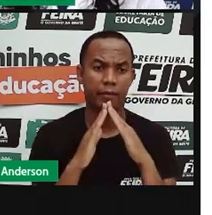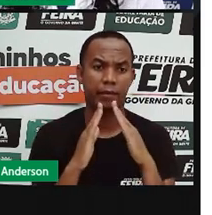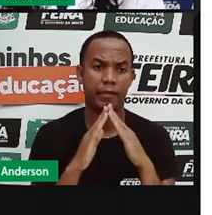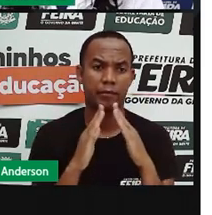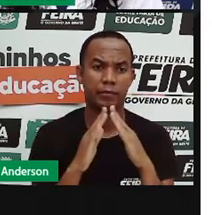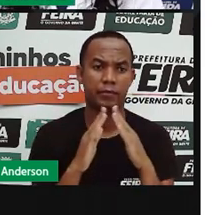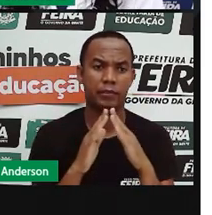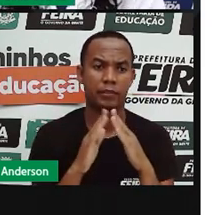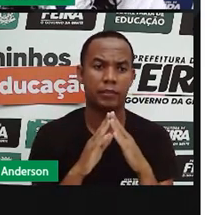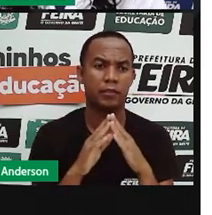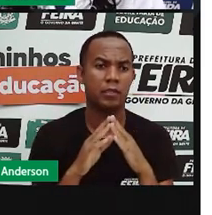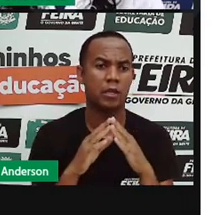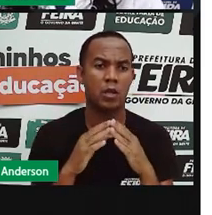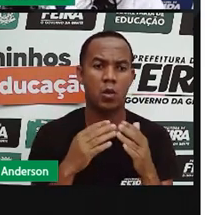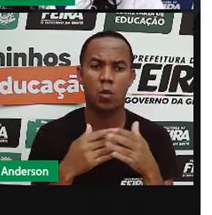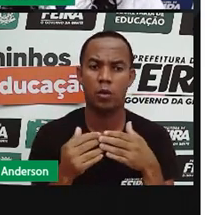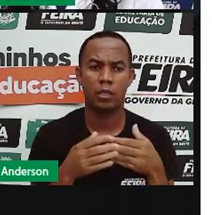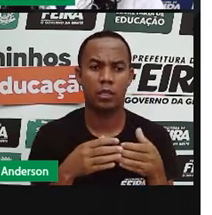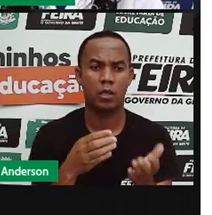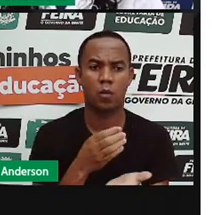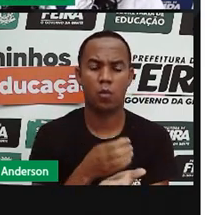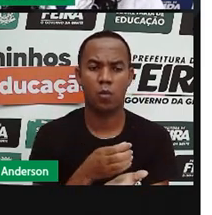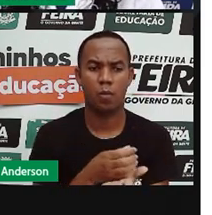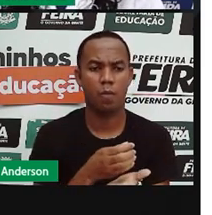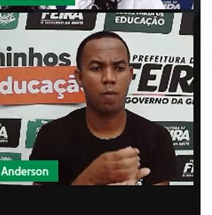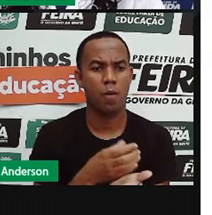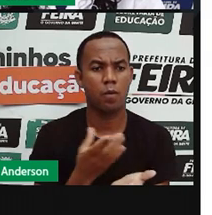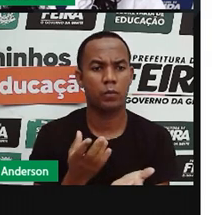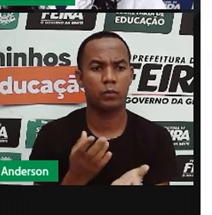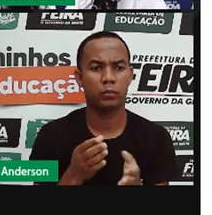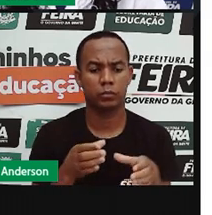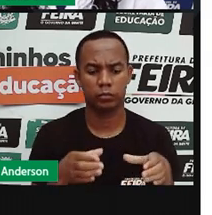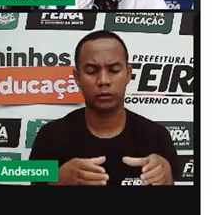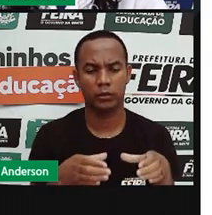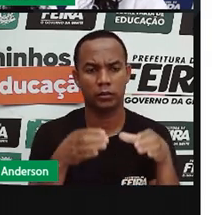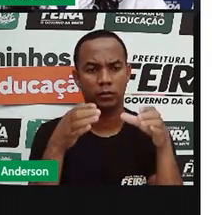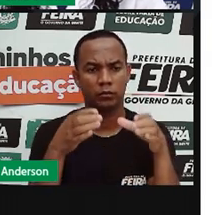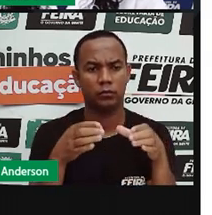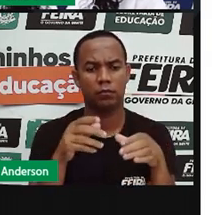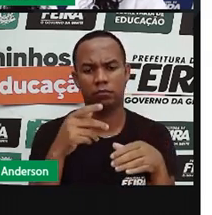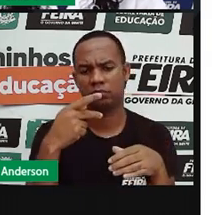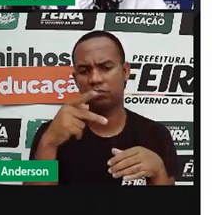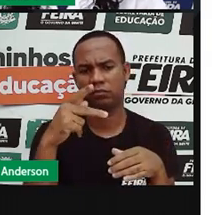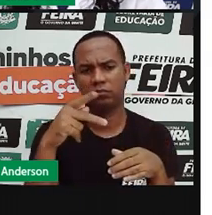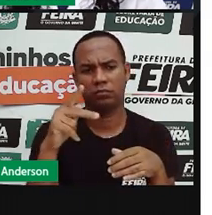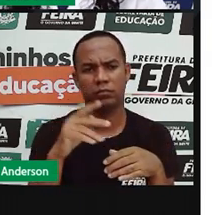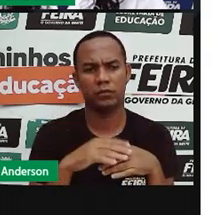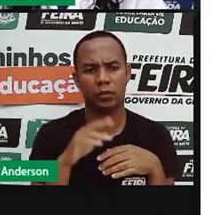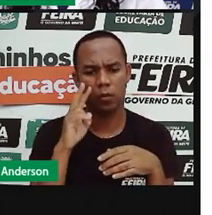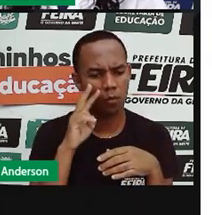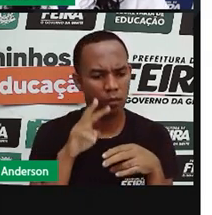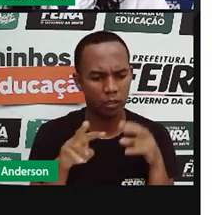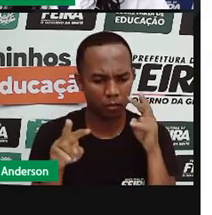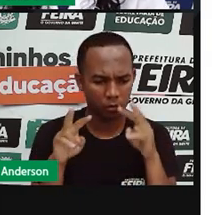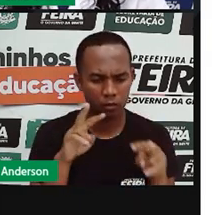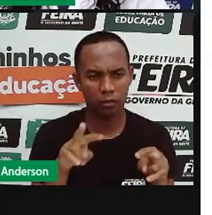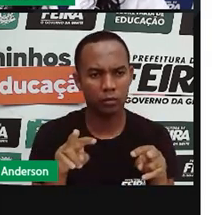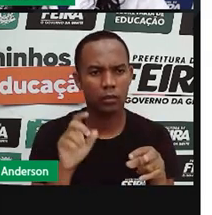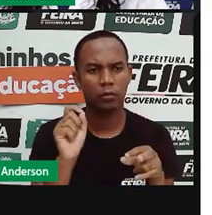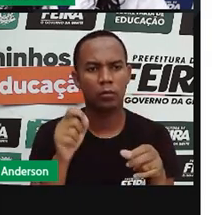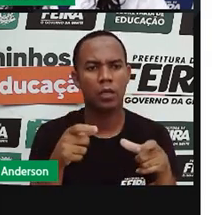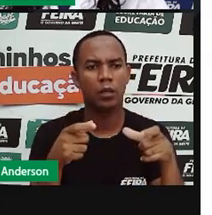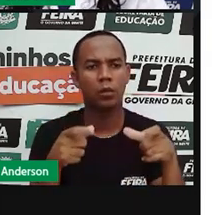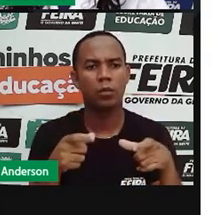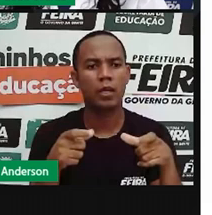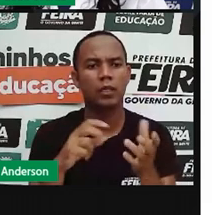Coloca um copo, uma garrafa com água para alguém não arrastar e deixa lá. Aí você vai olhar onde é que está a